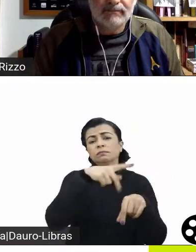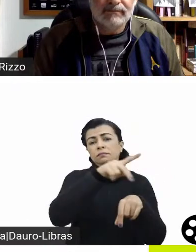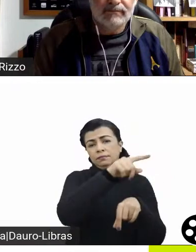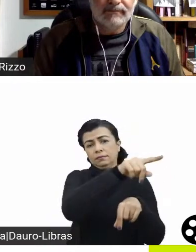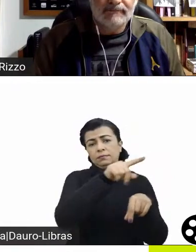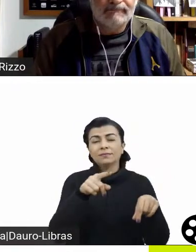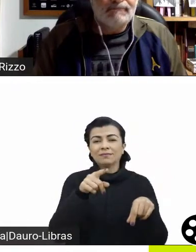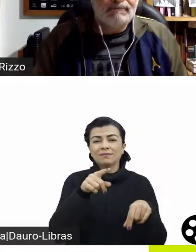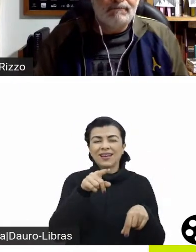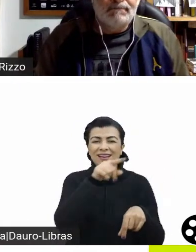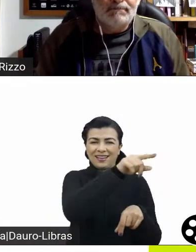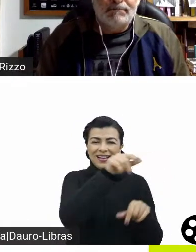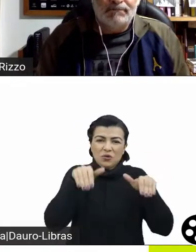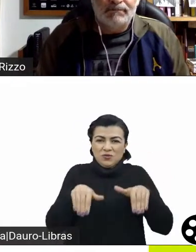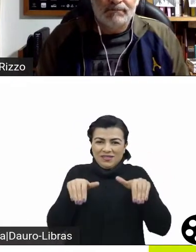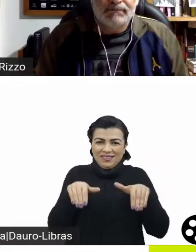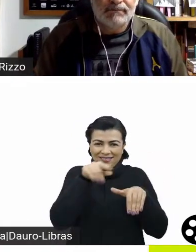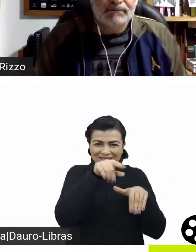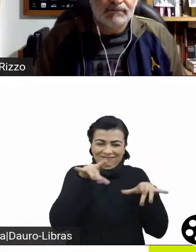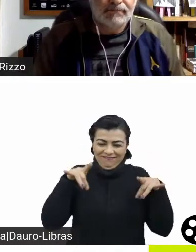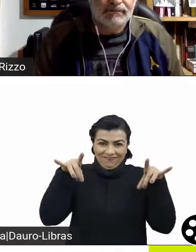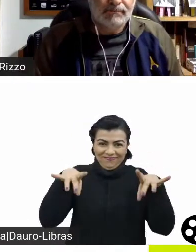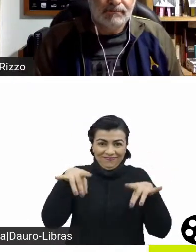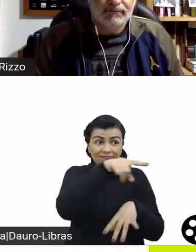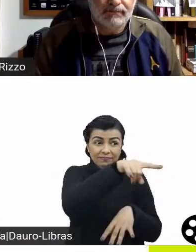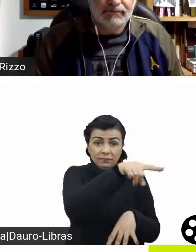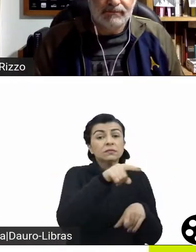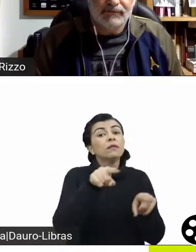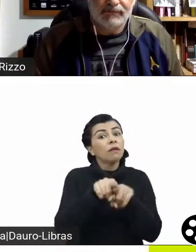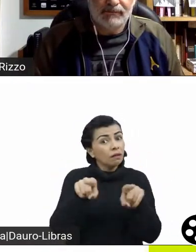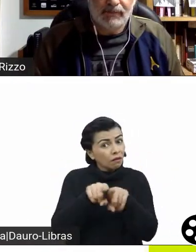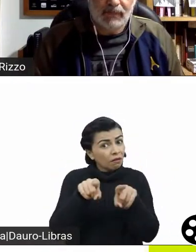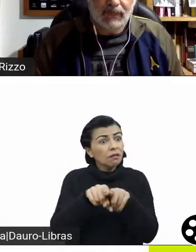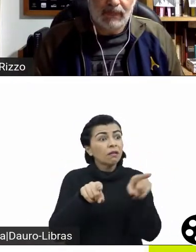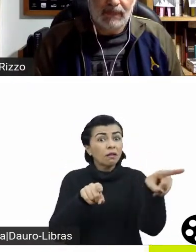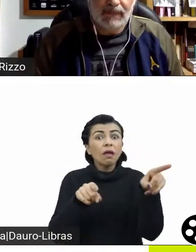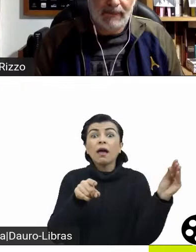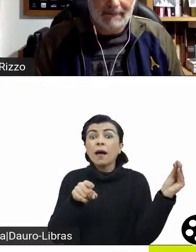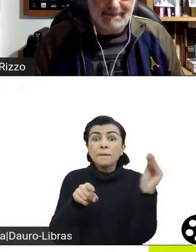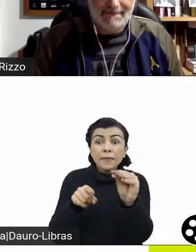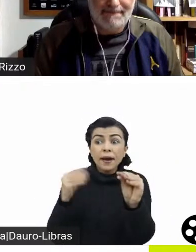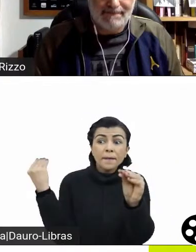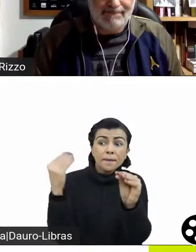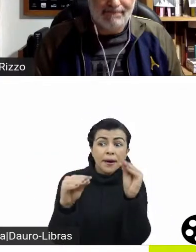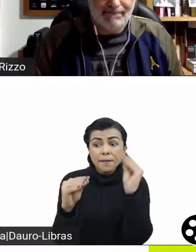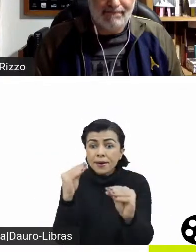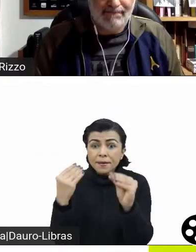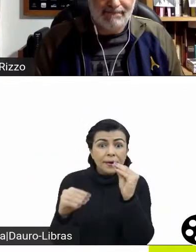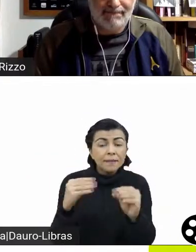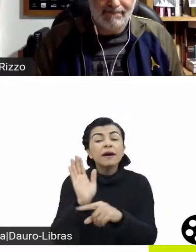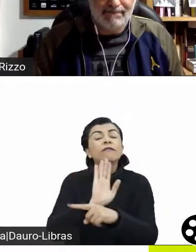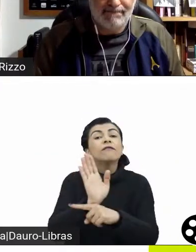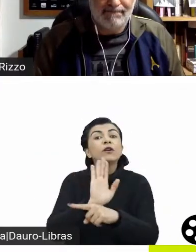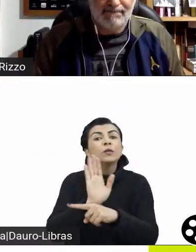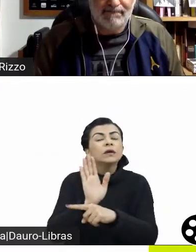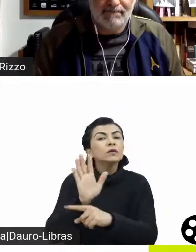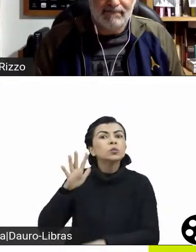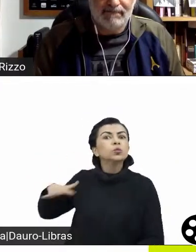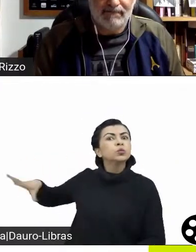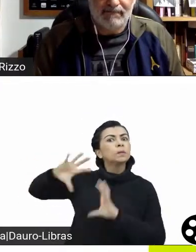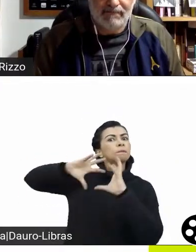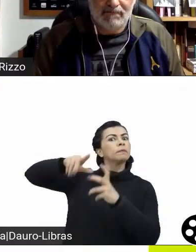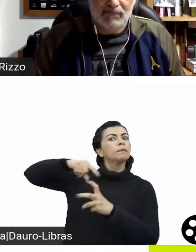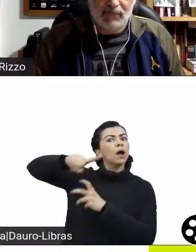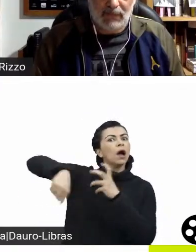mudaram um pouco da cara do cinema australiano, e eles vieram com essa intenção. Então a Jane Campion com o piano também na mesma época,